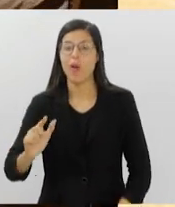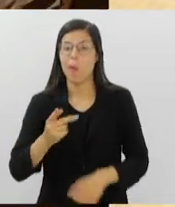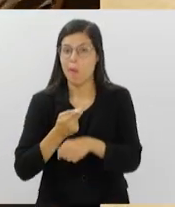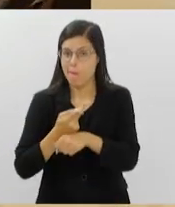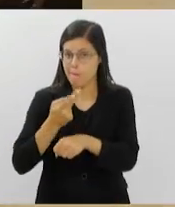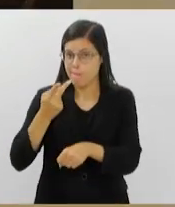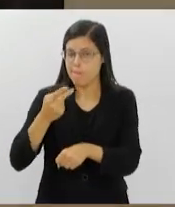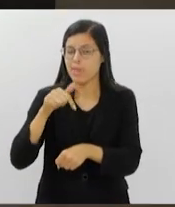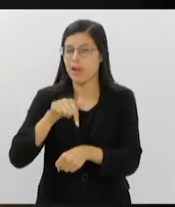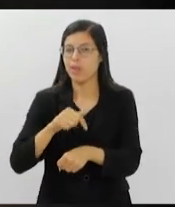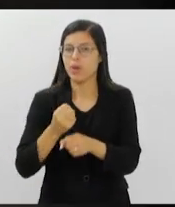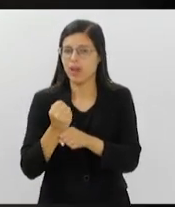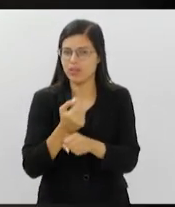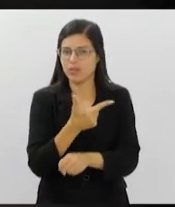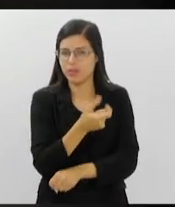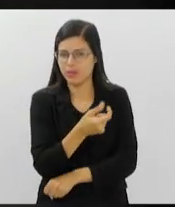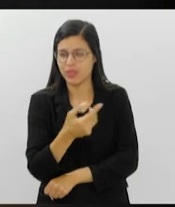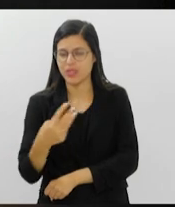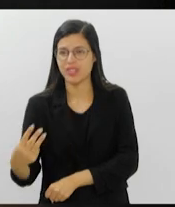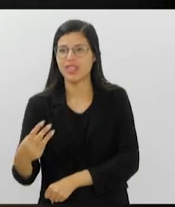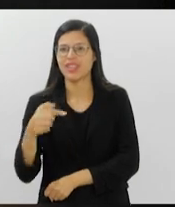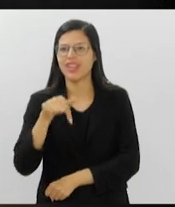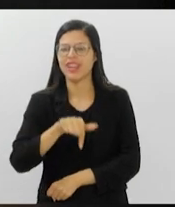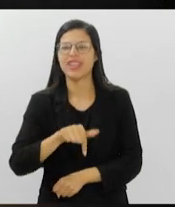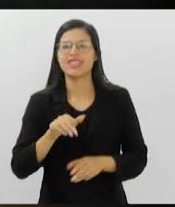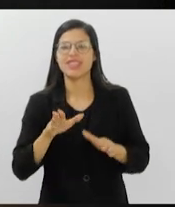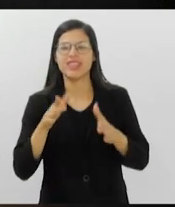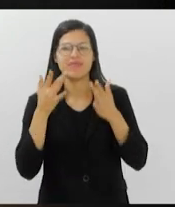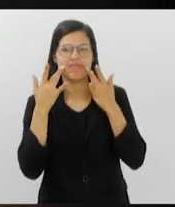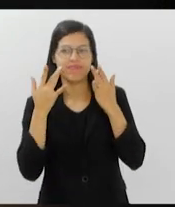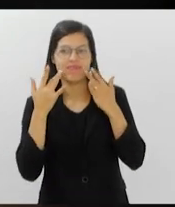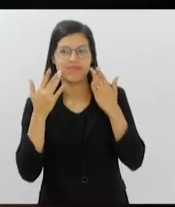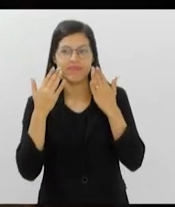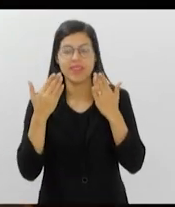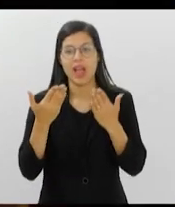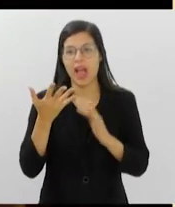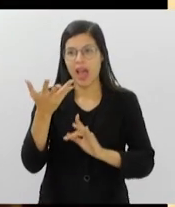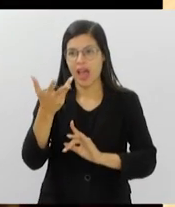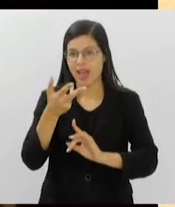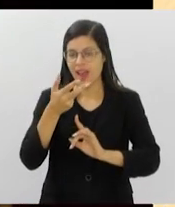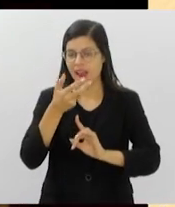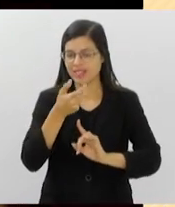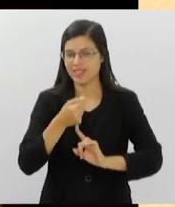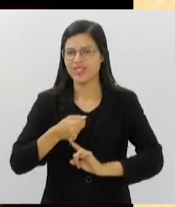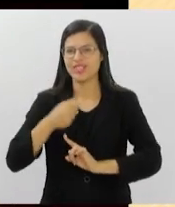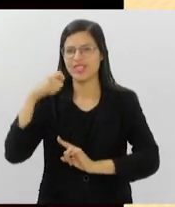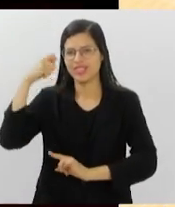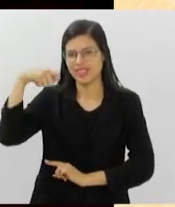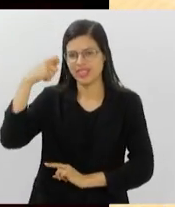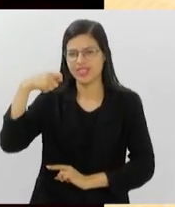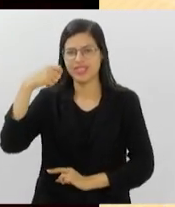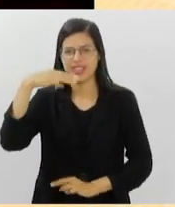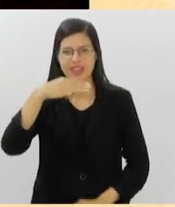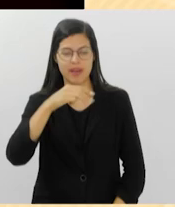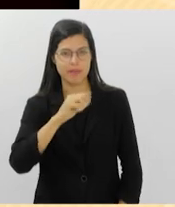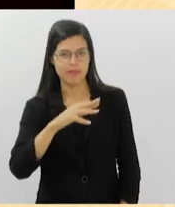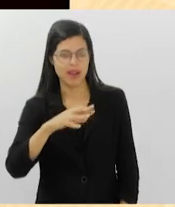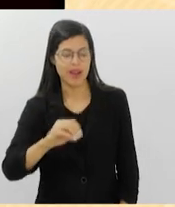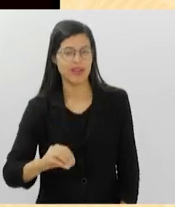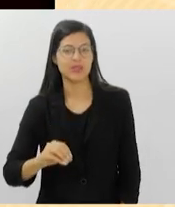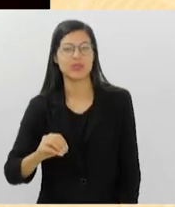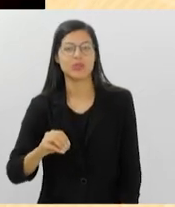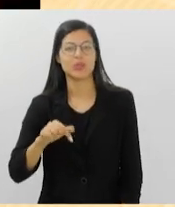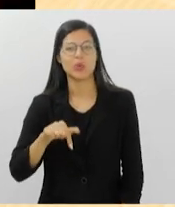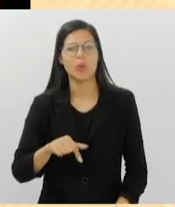2023, Esperando Beltrano é escrita estrelada pelos atores e mímicos Álvaro Assad e Márcio Moura. Explora as